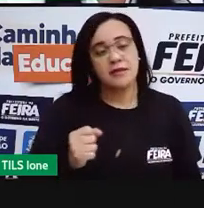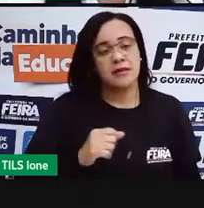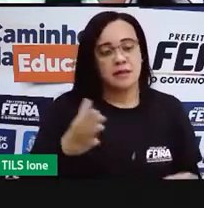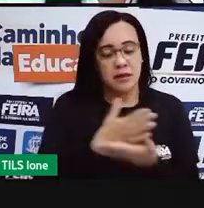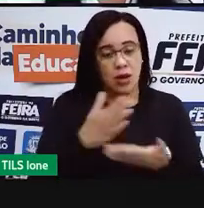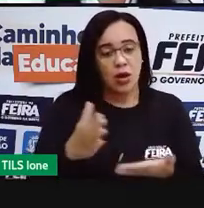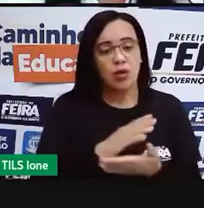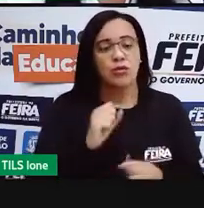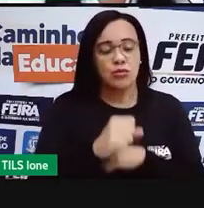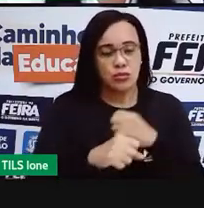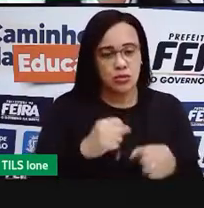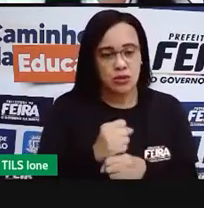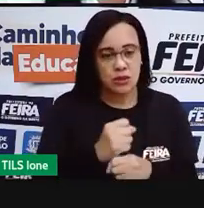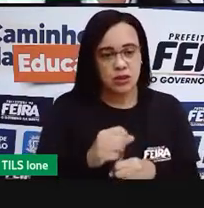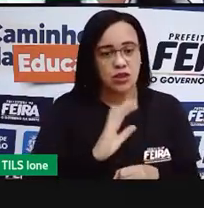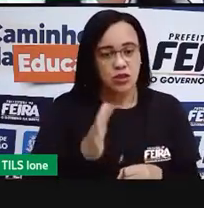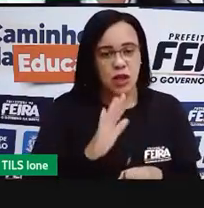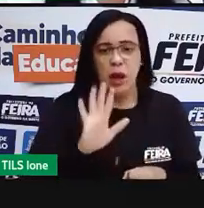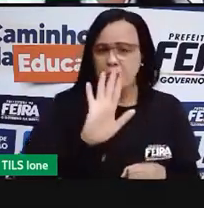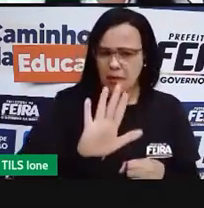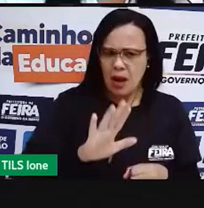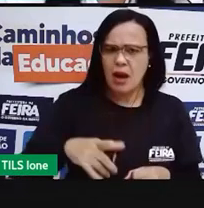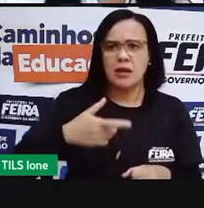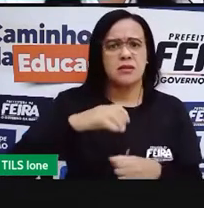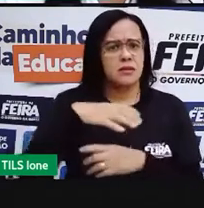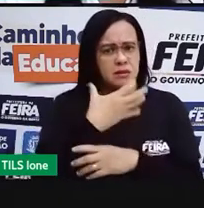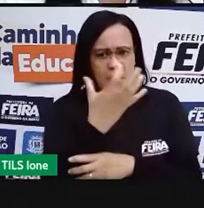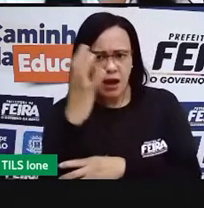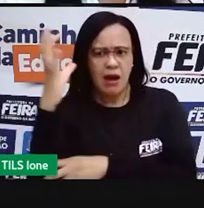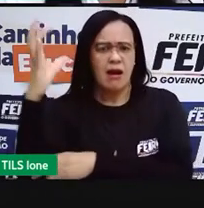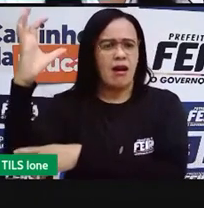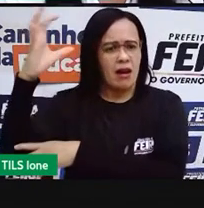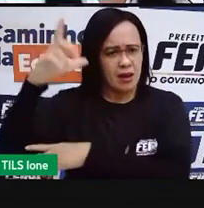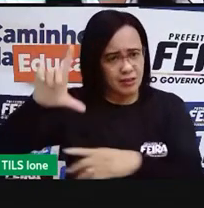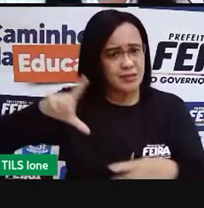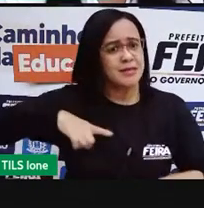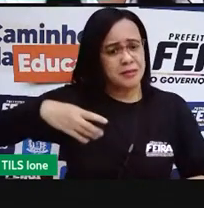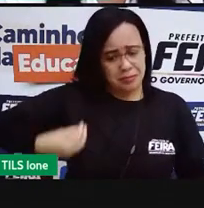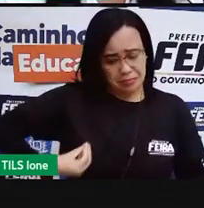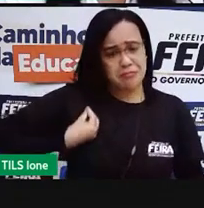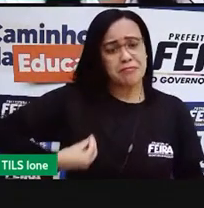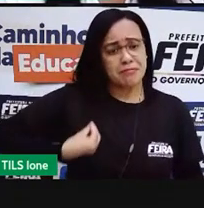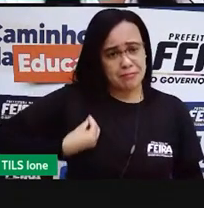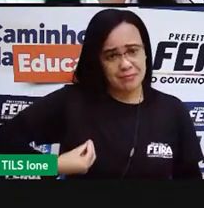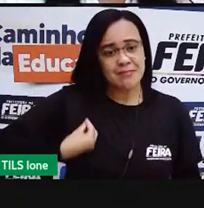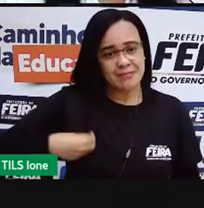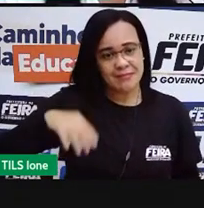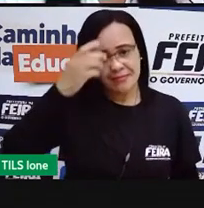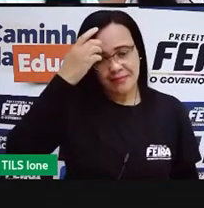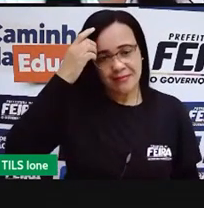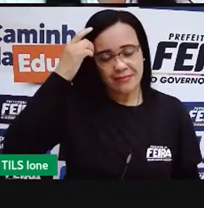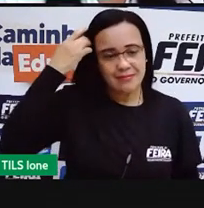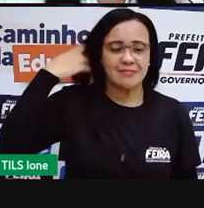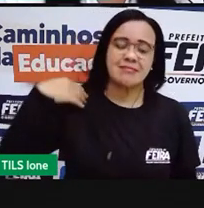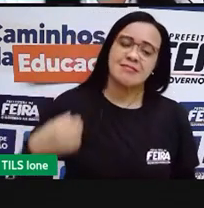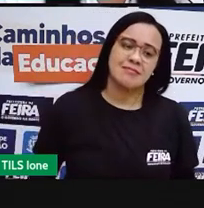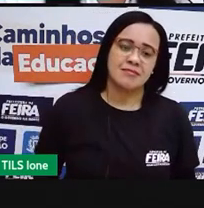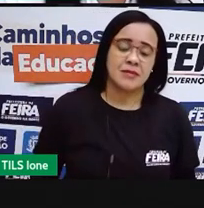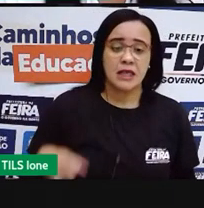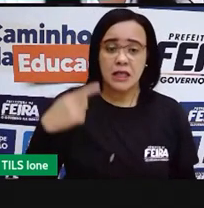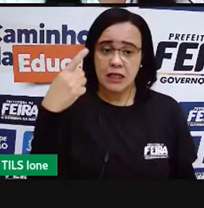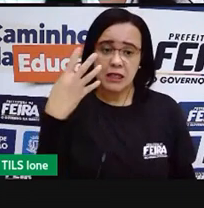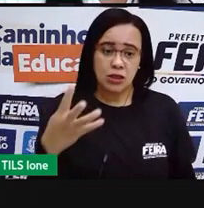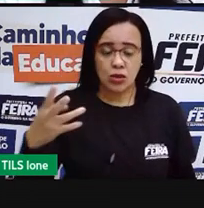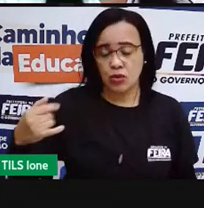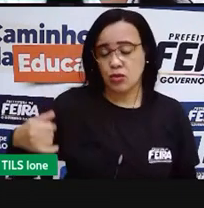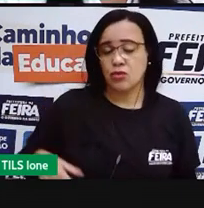anos. E essa árvore ainda está lá na Avenida Getúlio Vargas. Aos 14 anos,